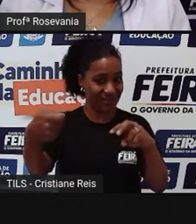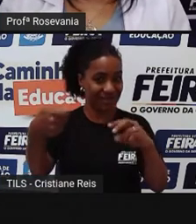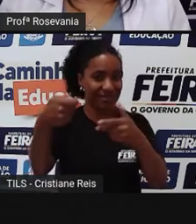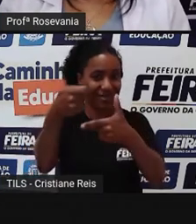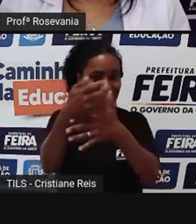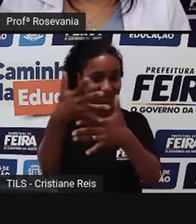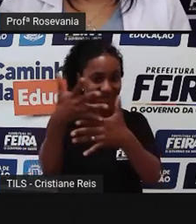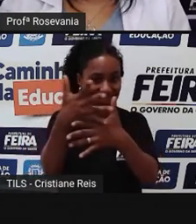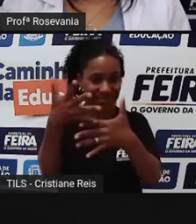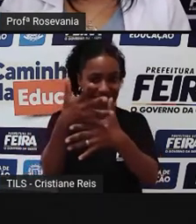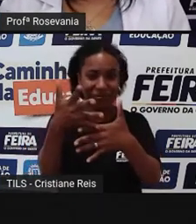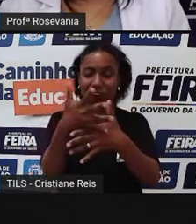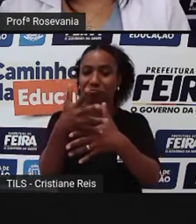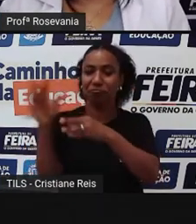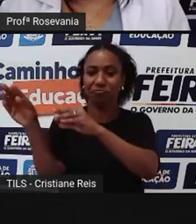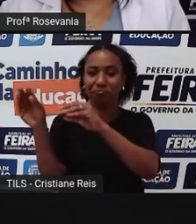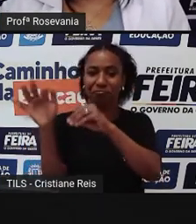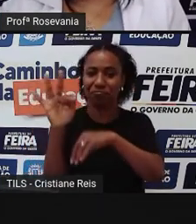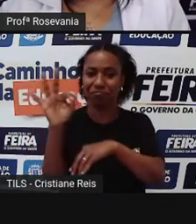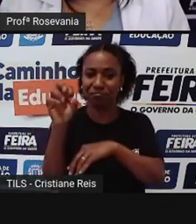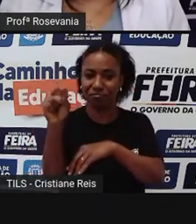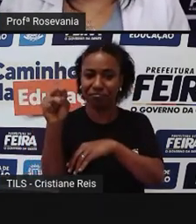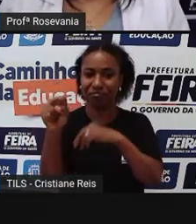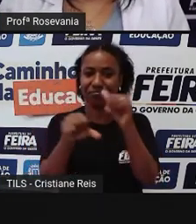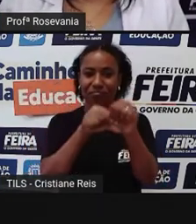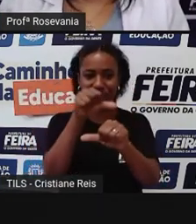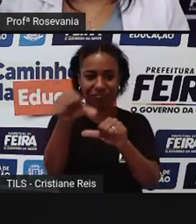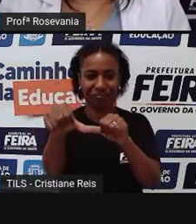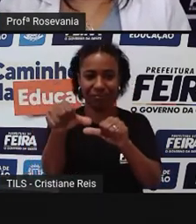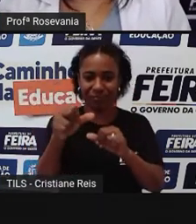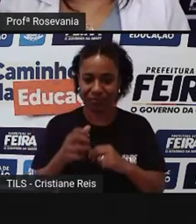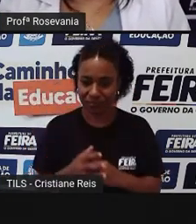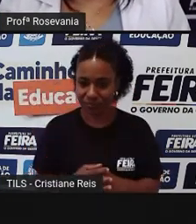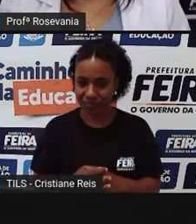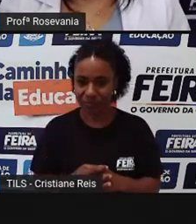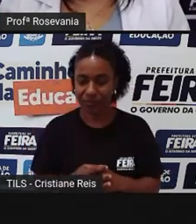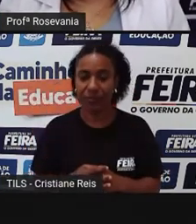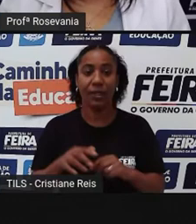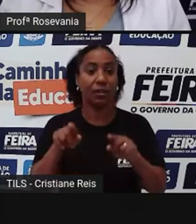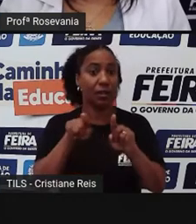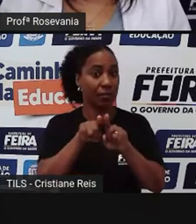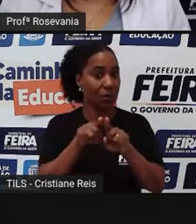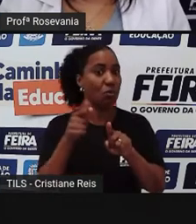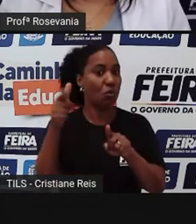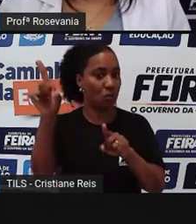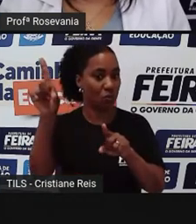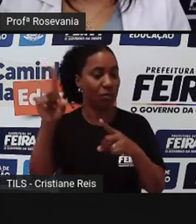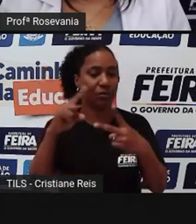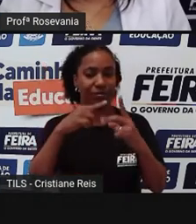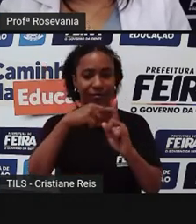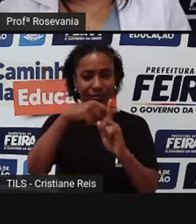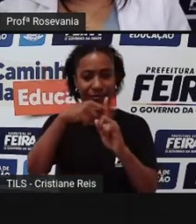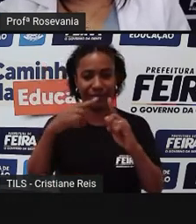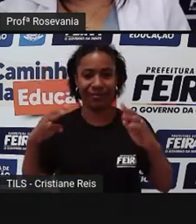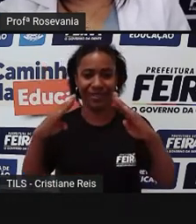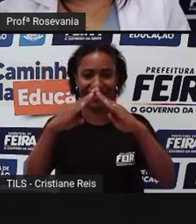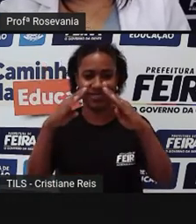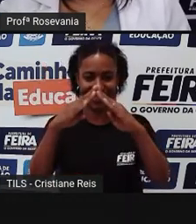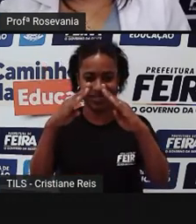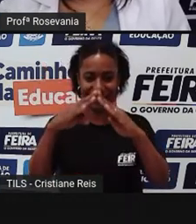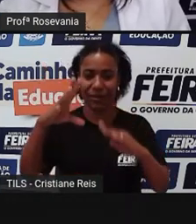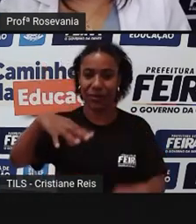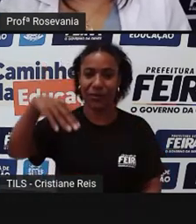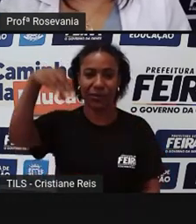importante igreja que já está aí há um bom tempo também, né, é a Igreja Senhor dos Passos, essa igreja, ela é diferente das